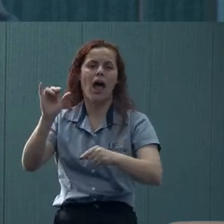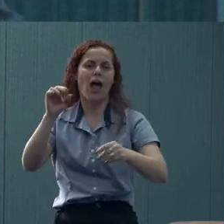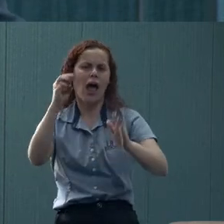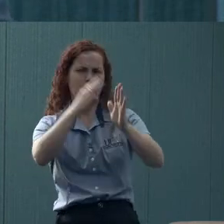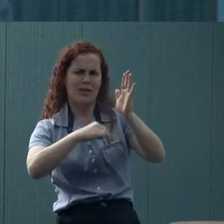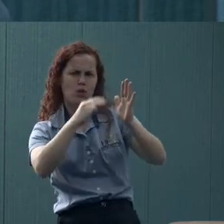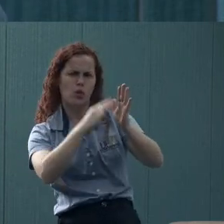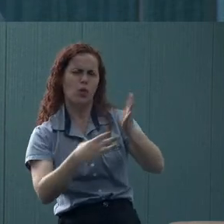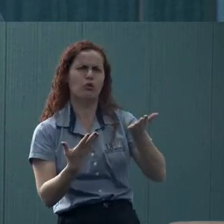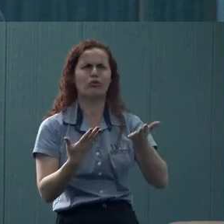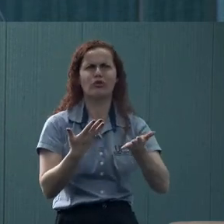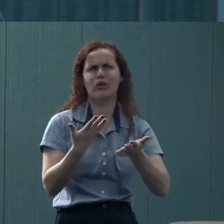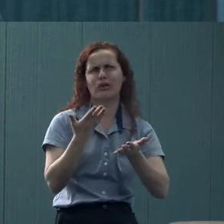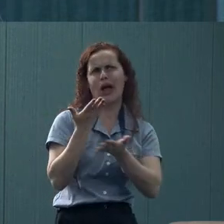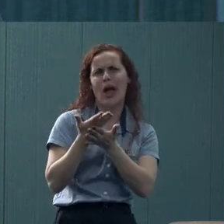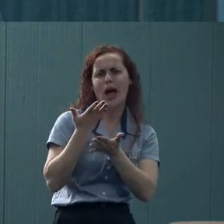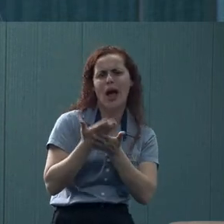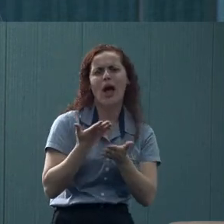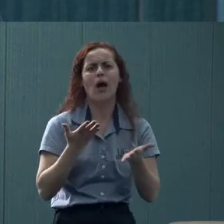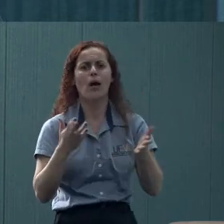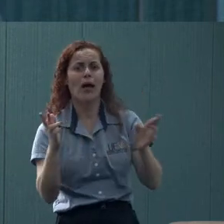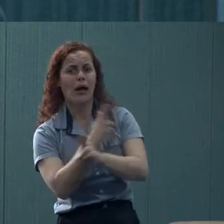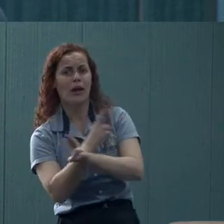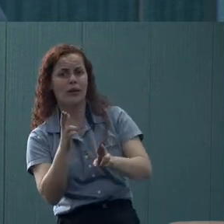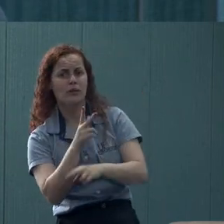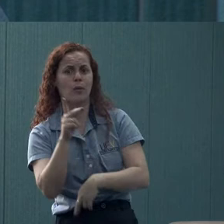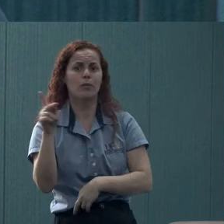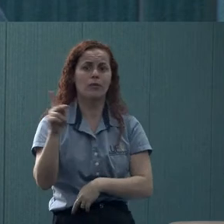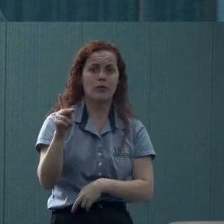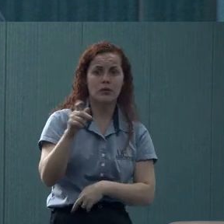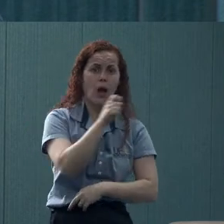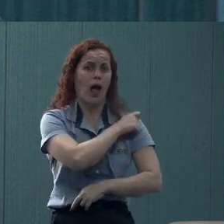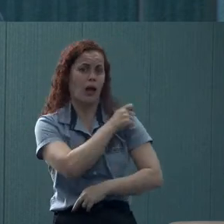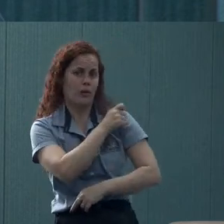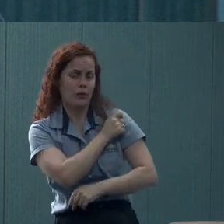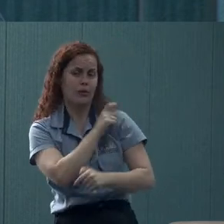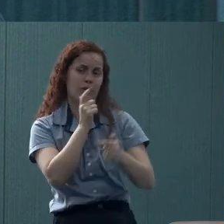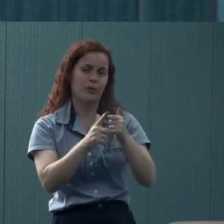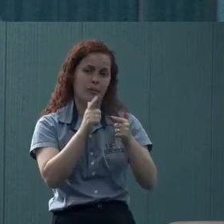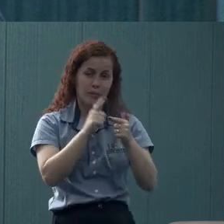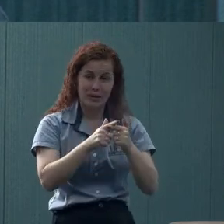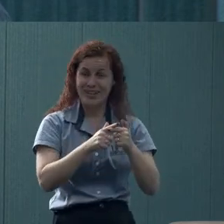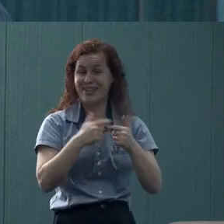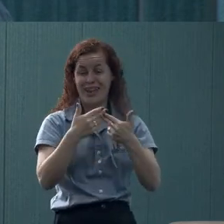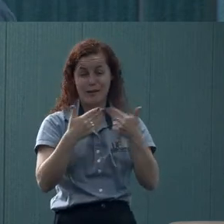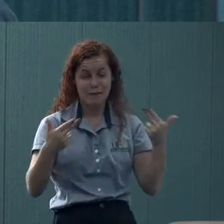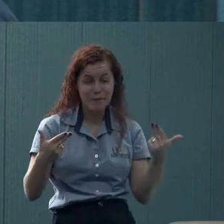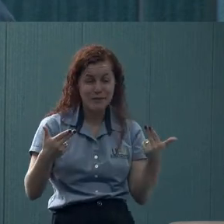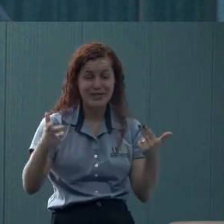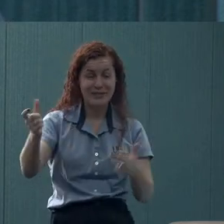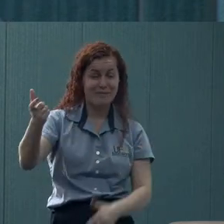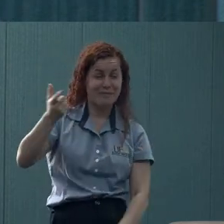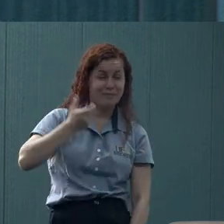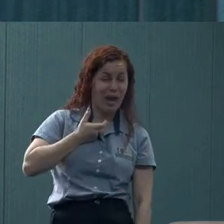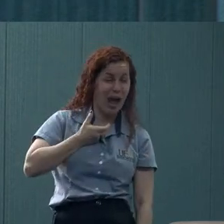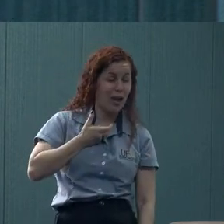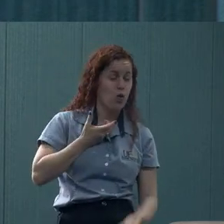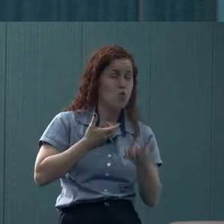dessas aulas, seja a relação professor-aluno, que também, às vezes, tem cada coisa que a gente escuta.